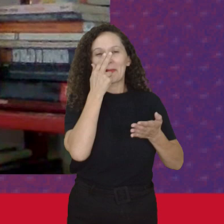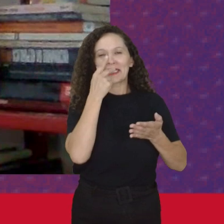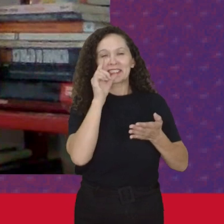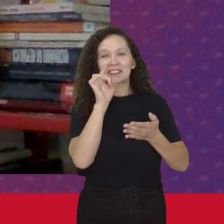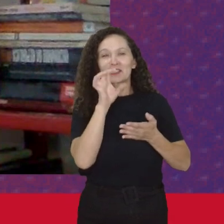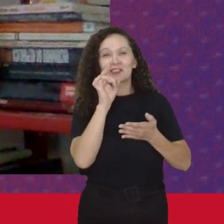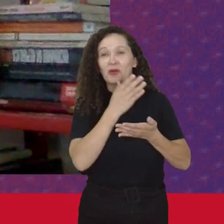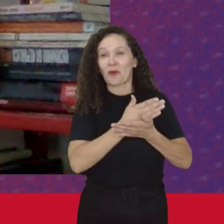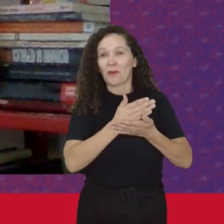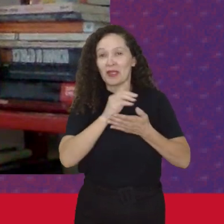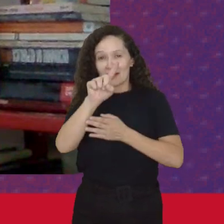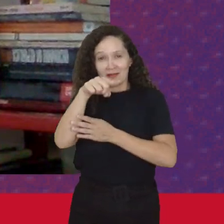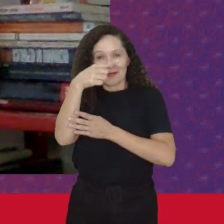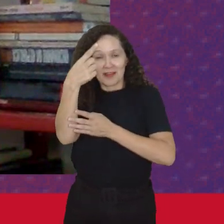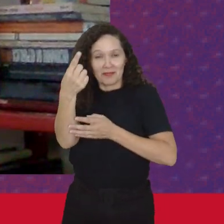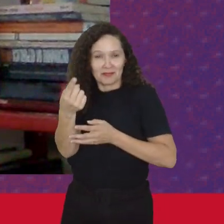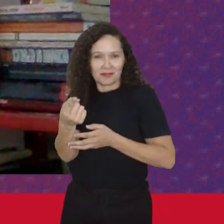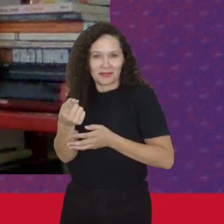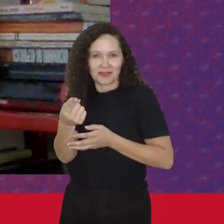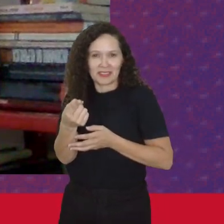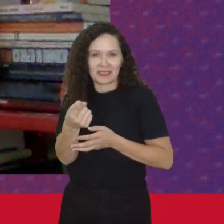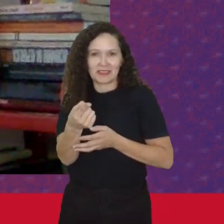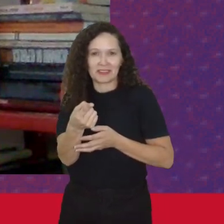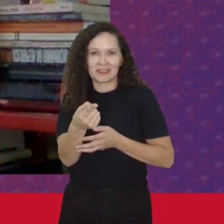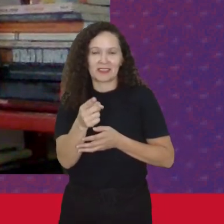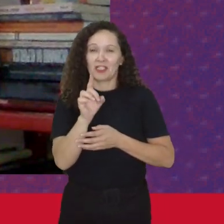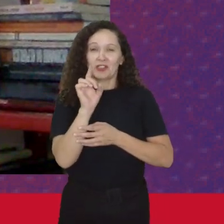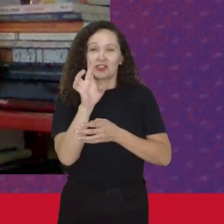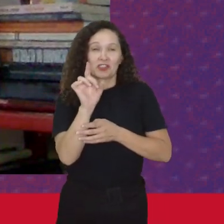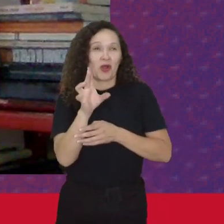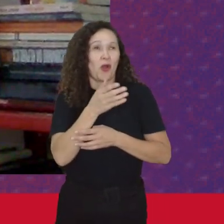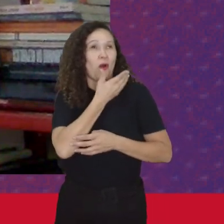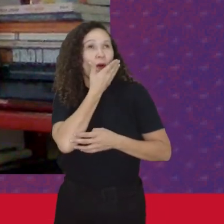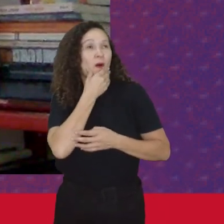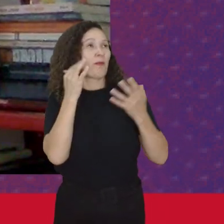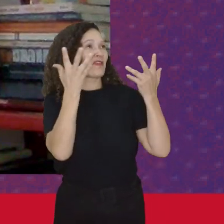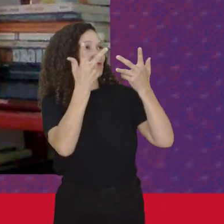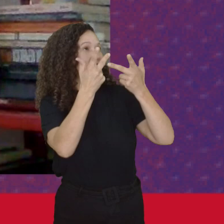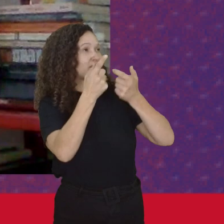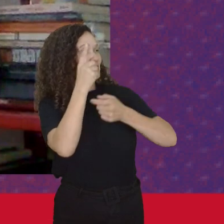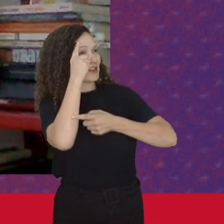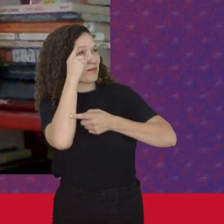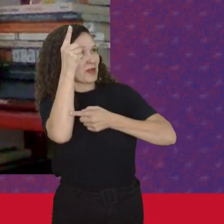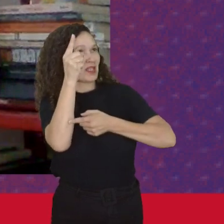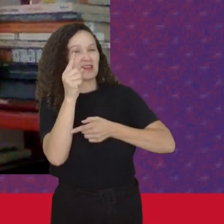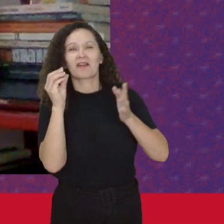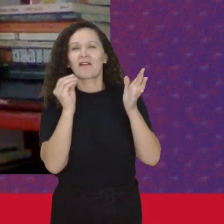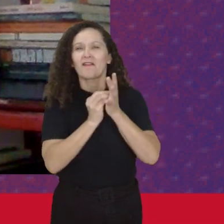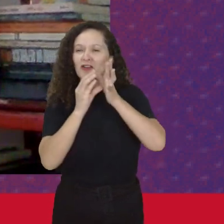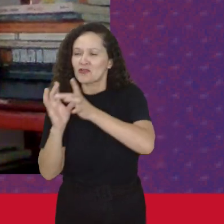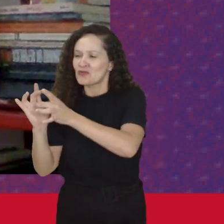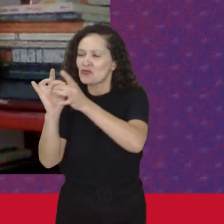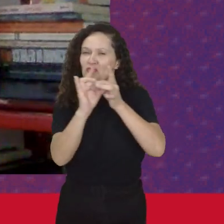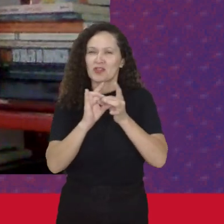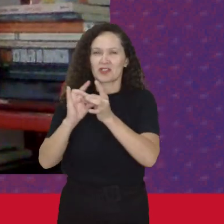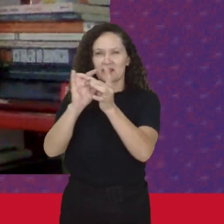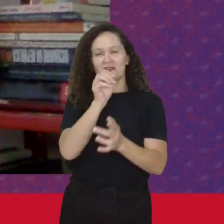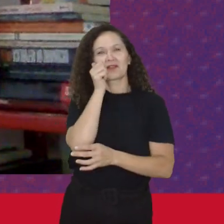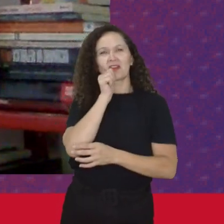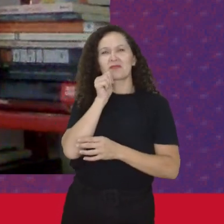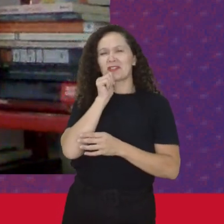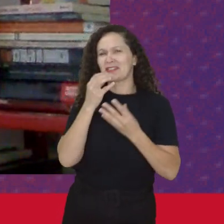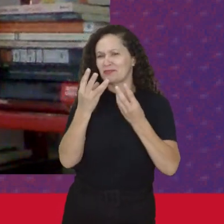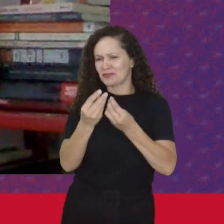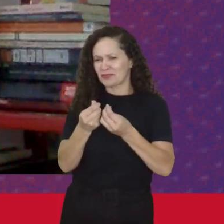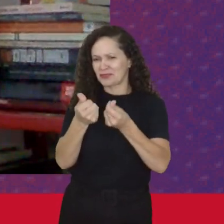Assim De cabeças Ilustres Sem muita Conexão Com o que estavam